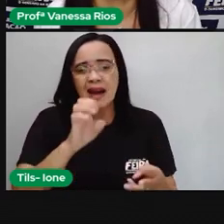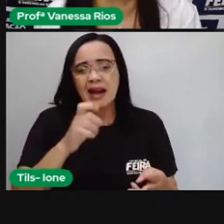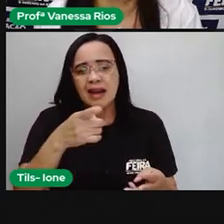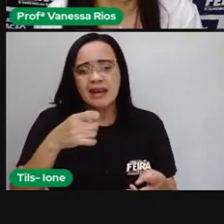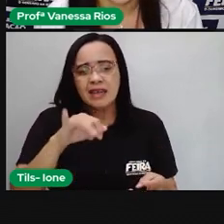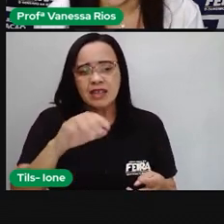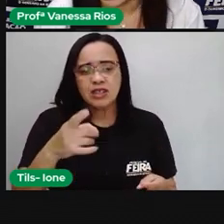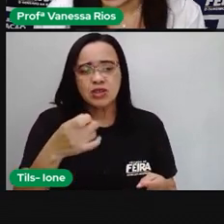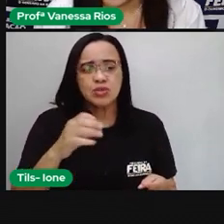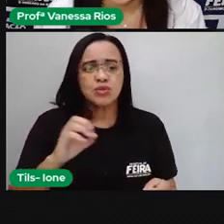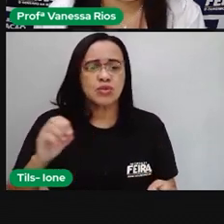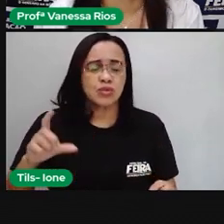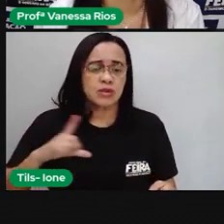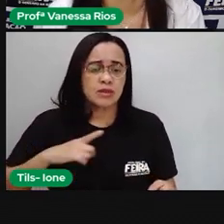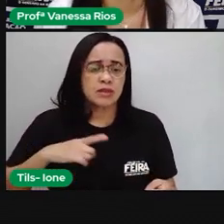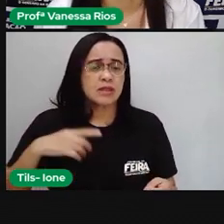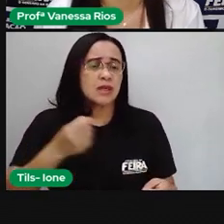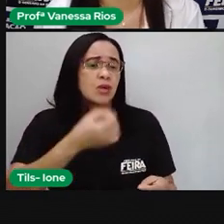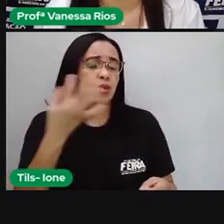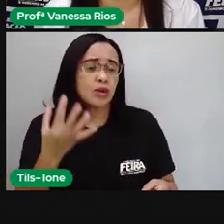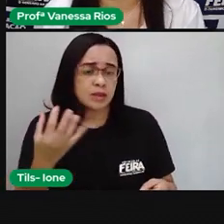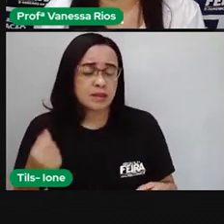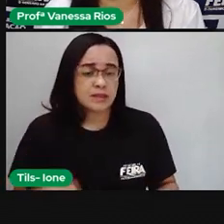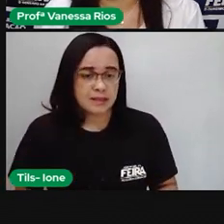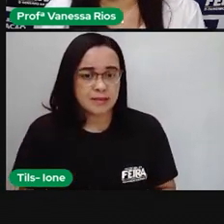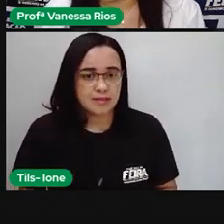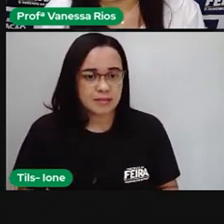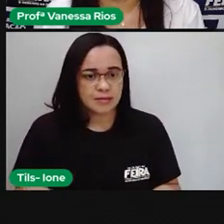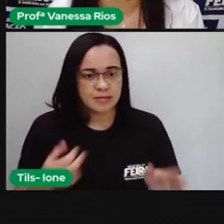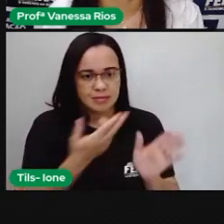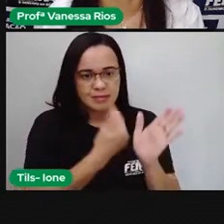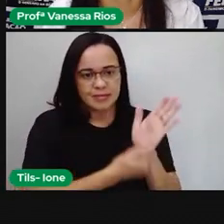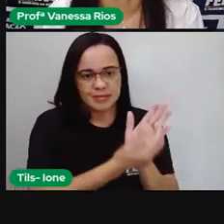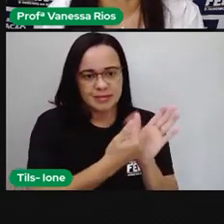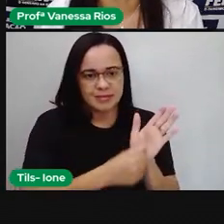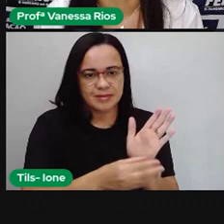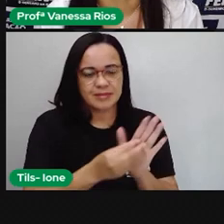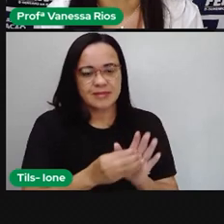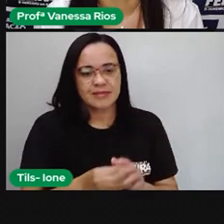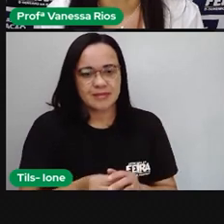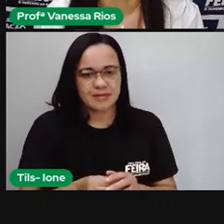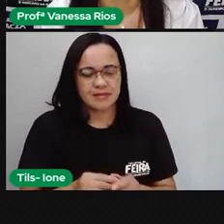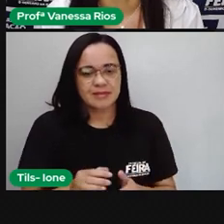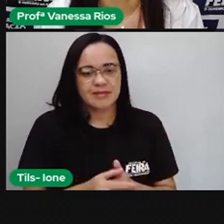cada figura tem. Primeira figura que a Pró já colocou ali, a tartaruga.